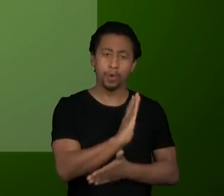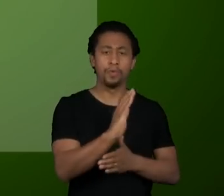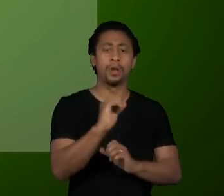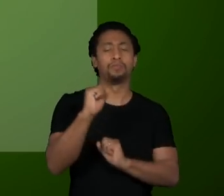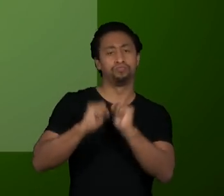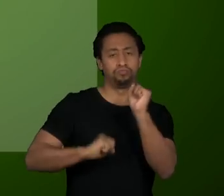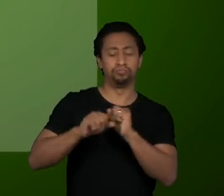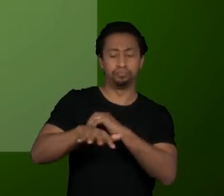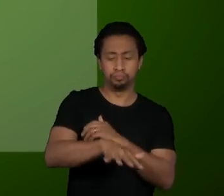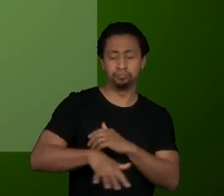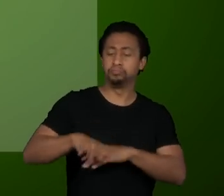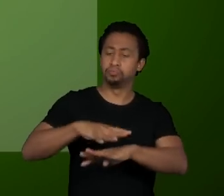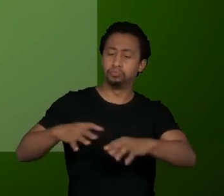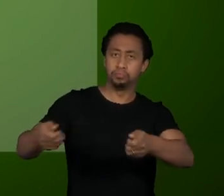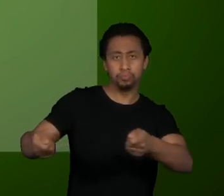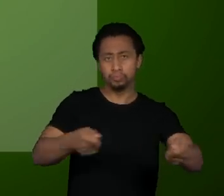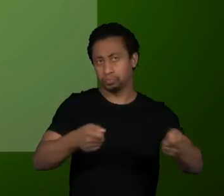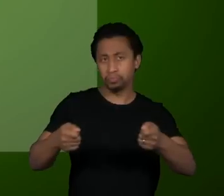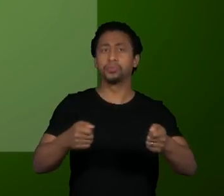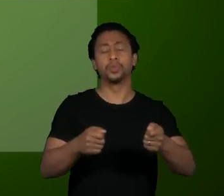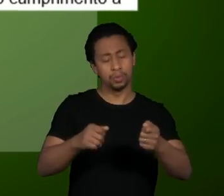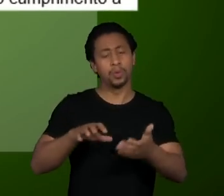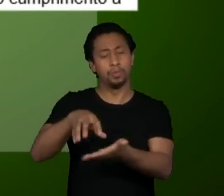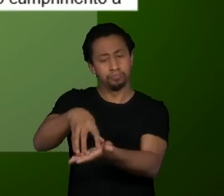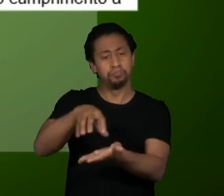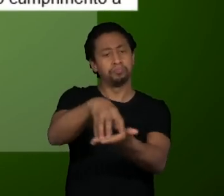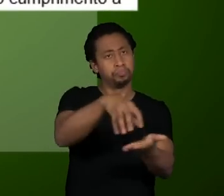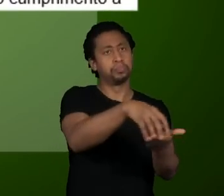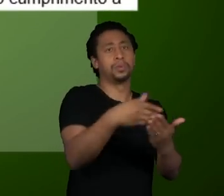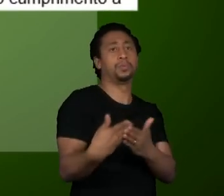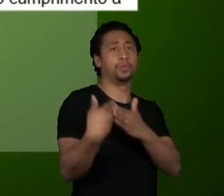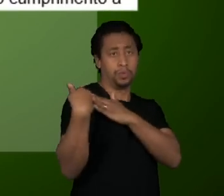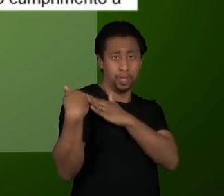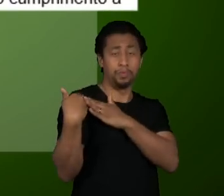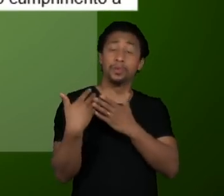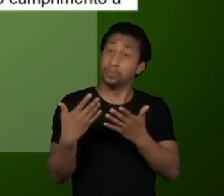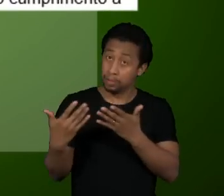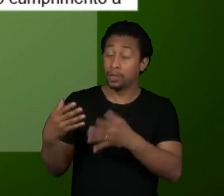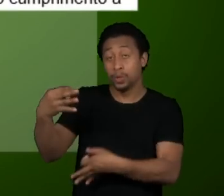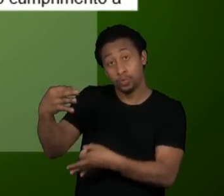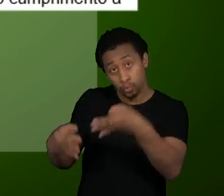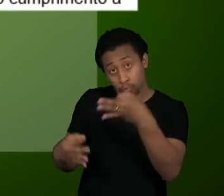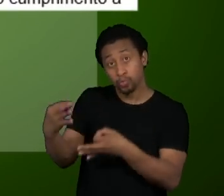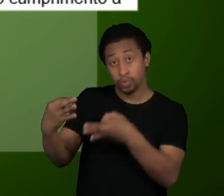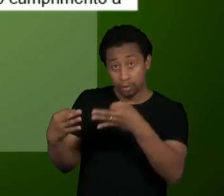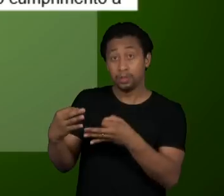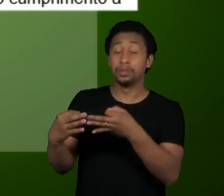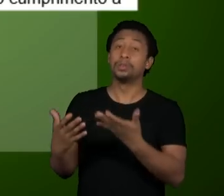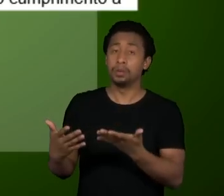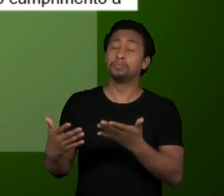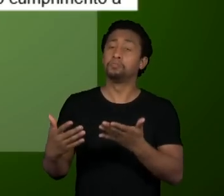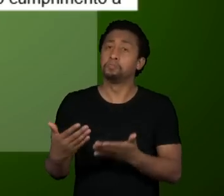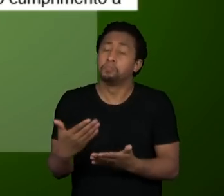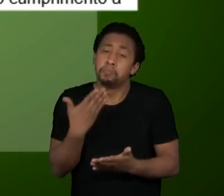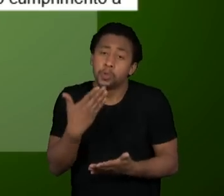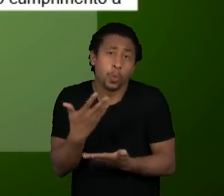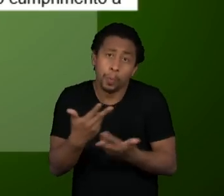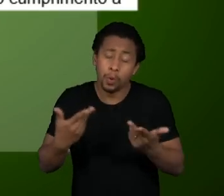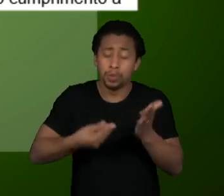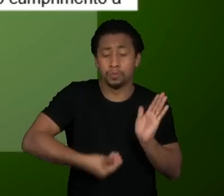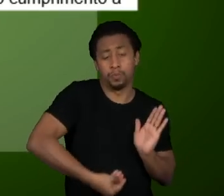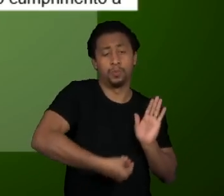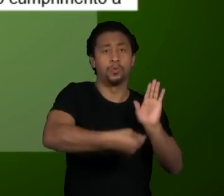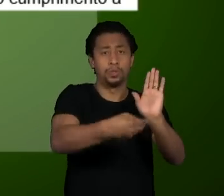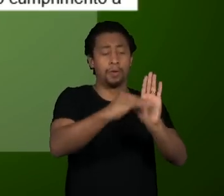junto aos órgãos competentes e, caso seja acionada pelo Poder Judiciário, vai comprovar o seu estrito